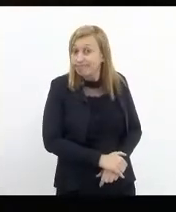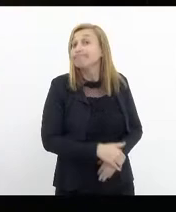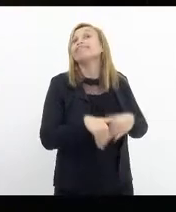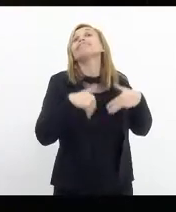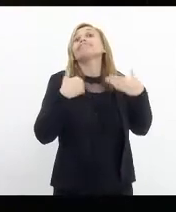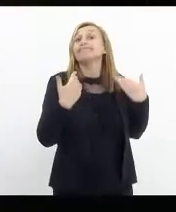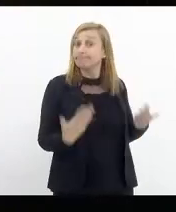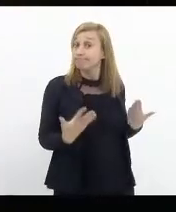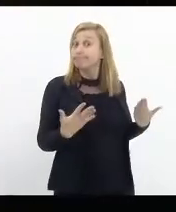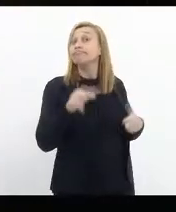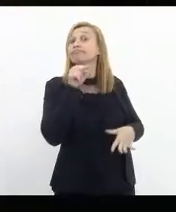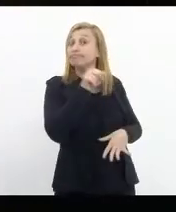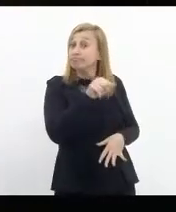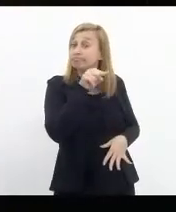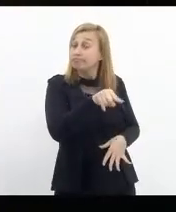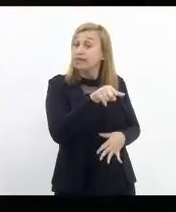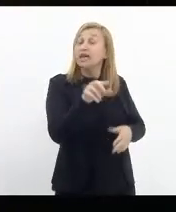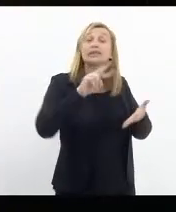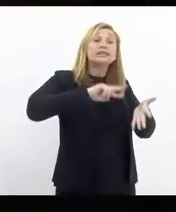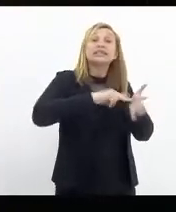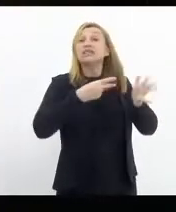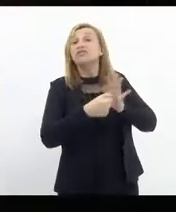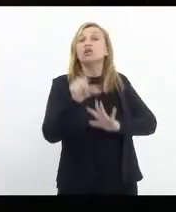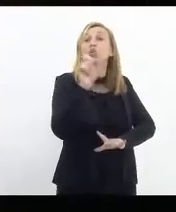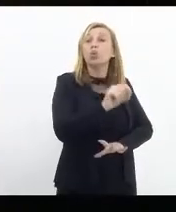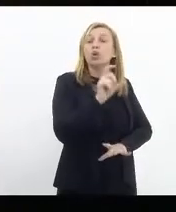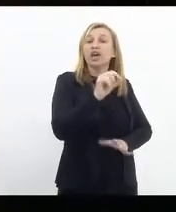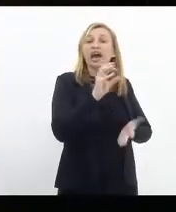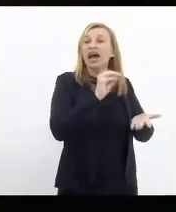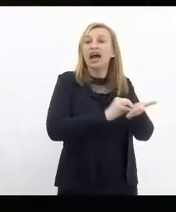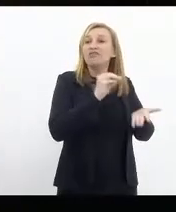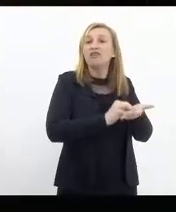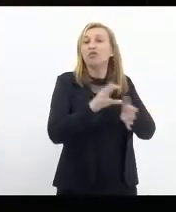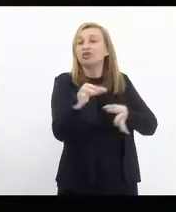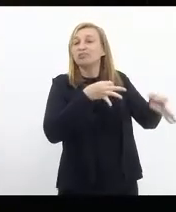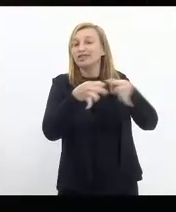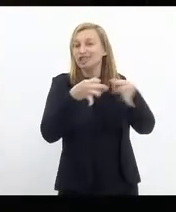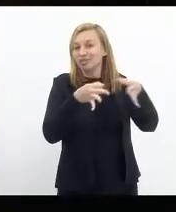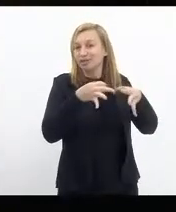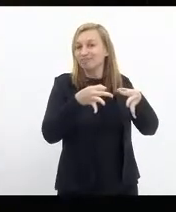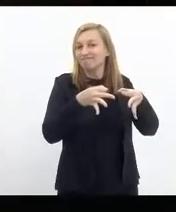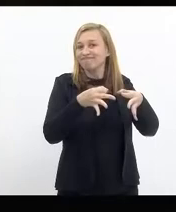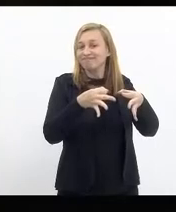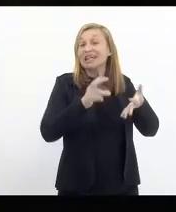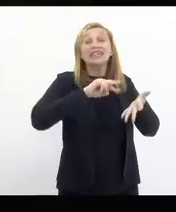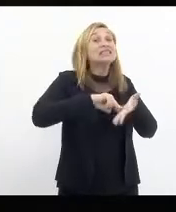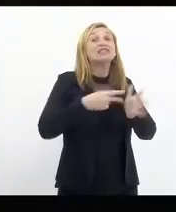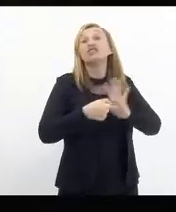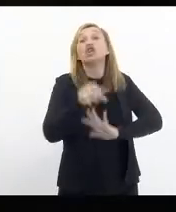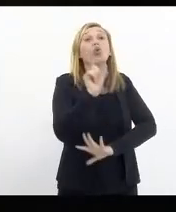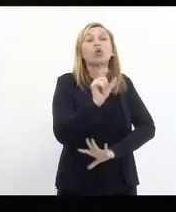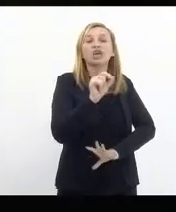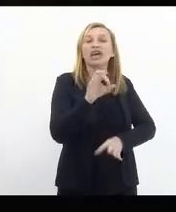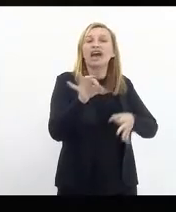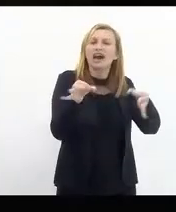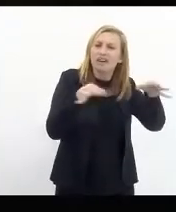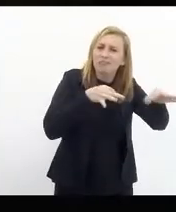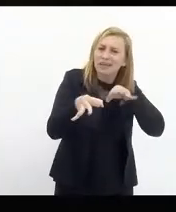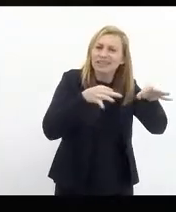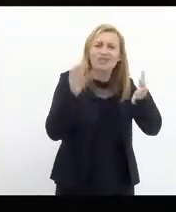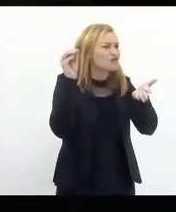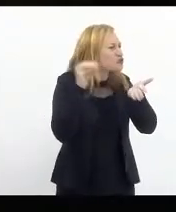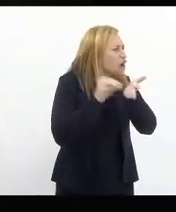E isto daí significa ausência total de planejamento. Significa ausência total